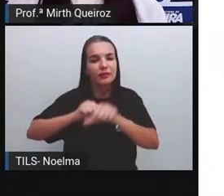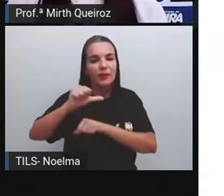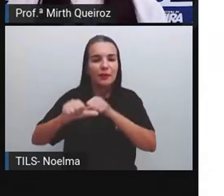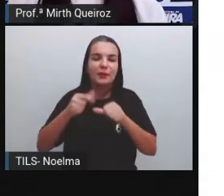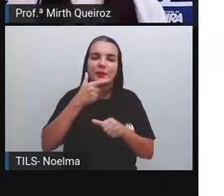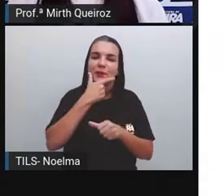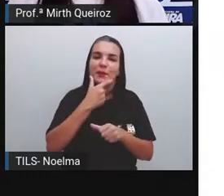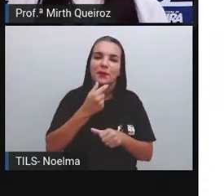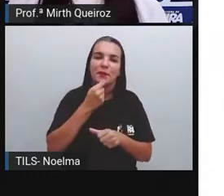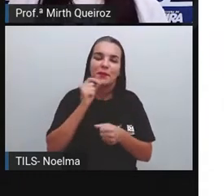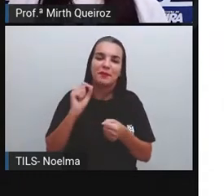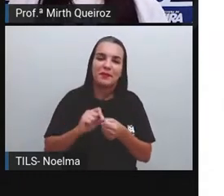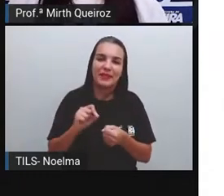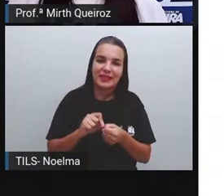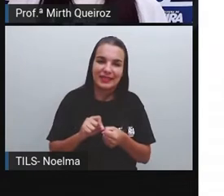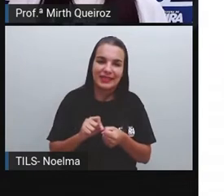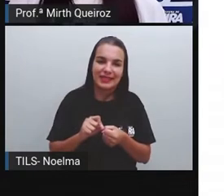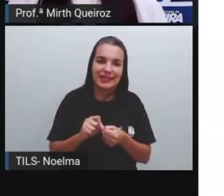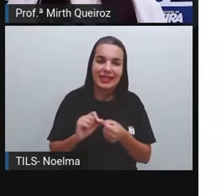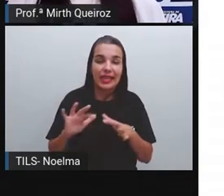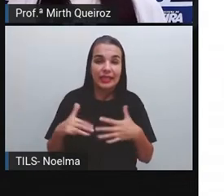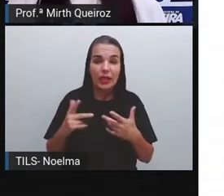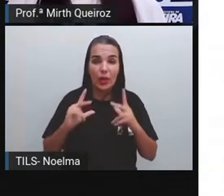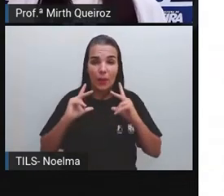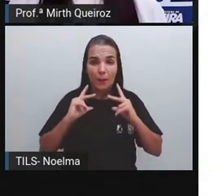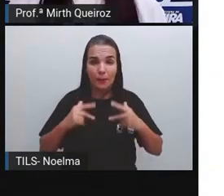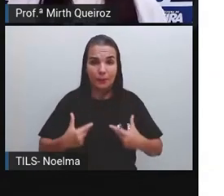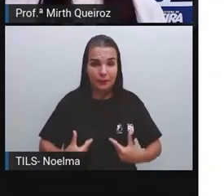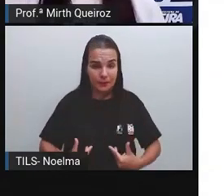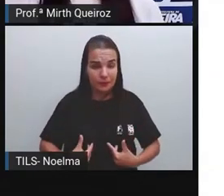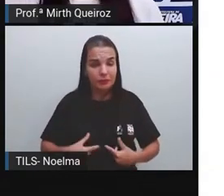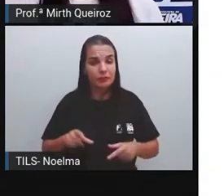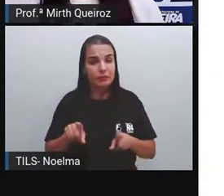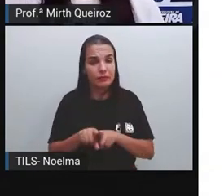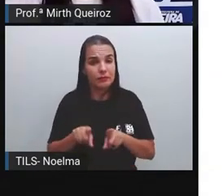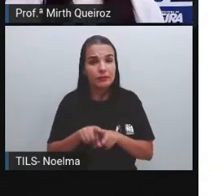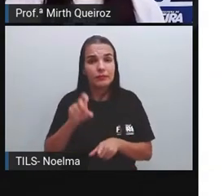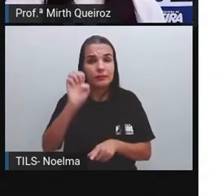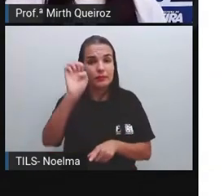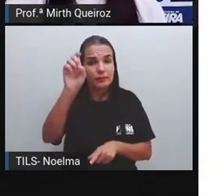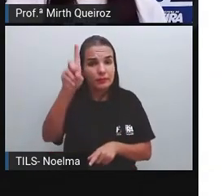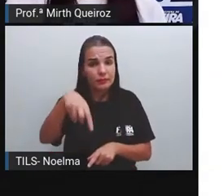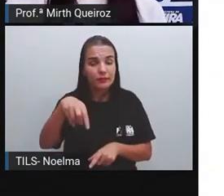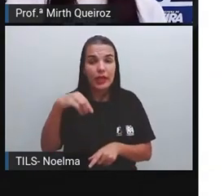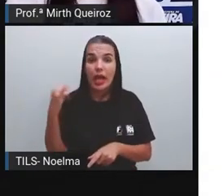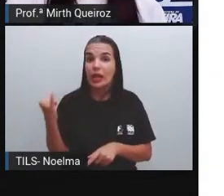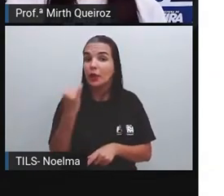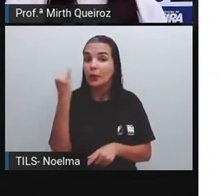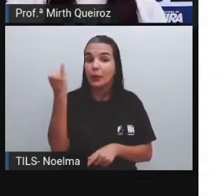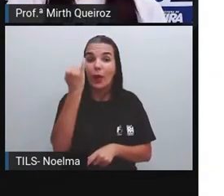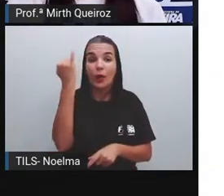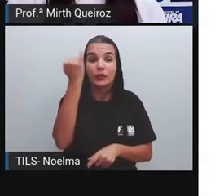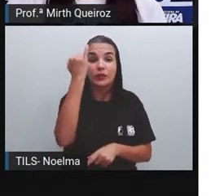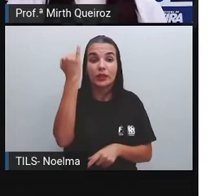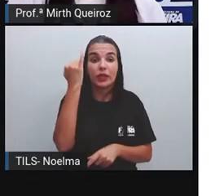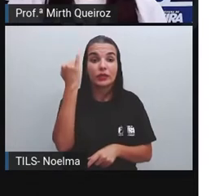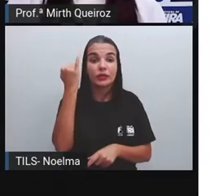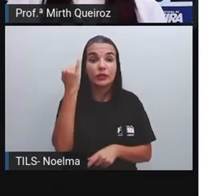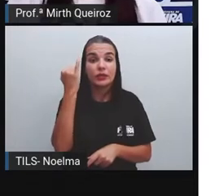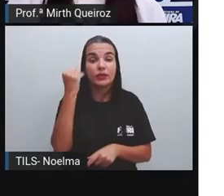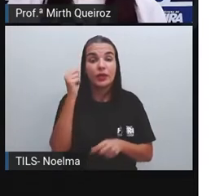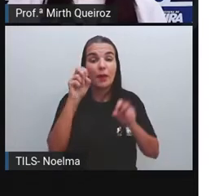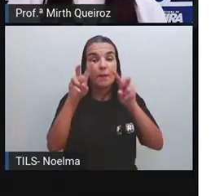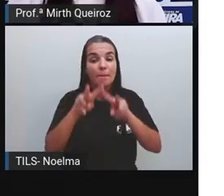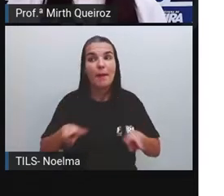do homem. Os próprios seres humanos são elementos importantes, né? Importantes aí da